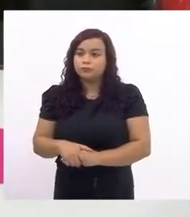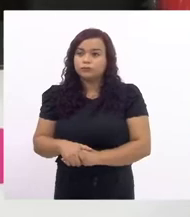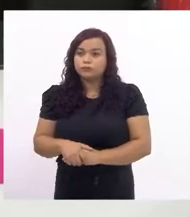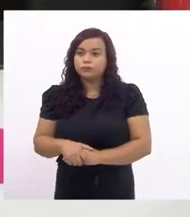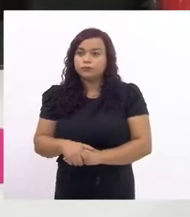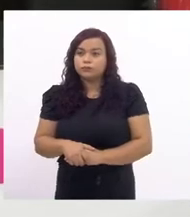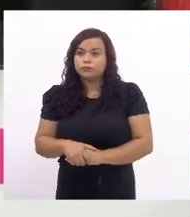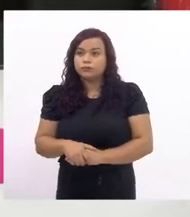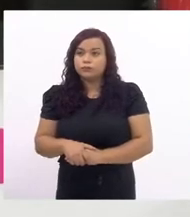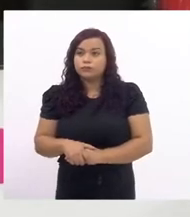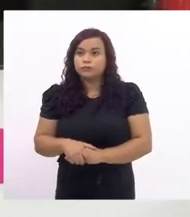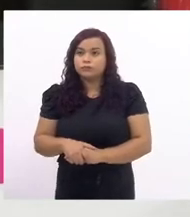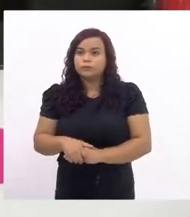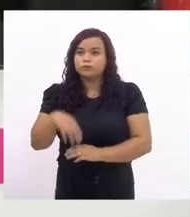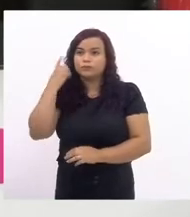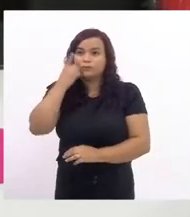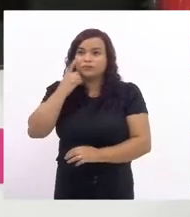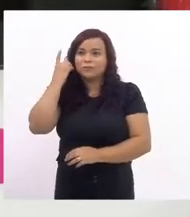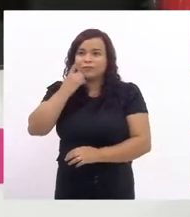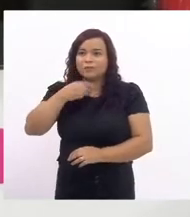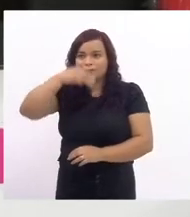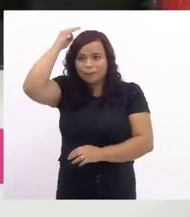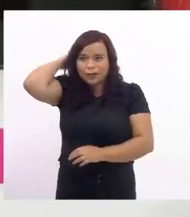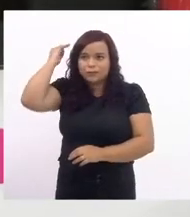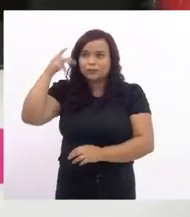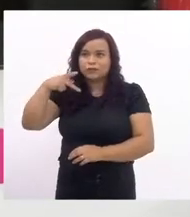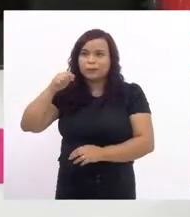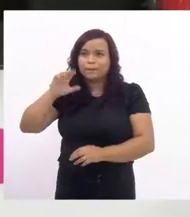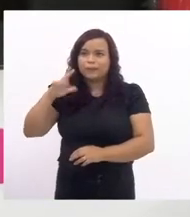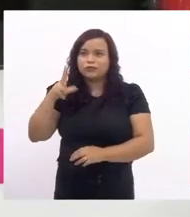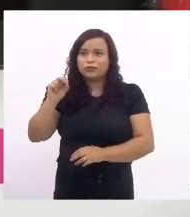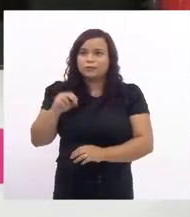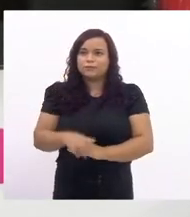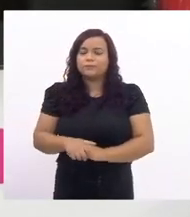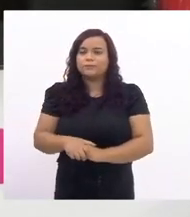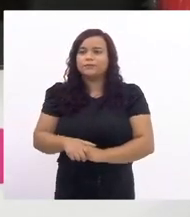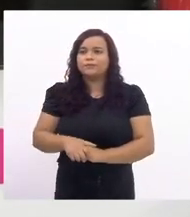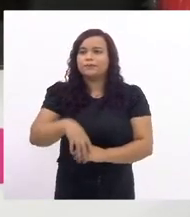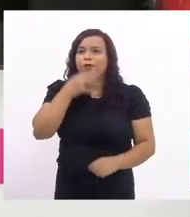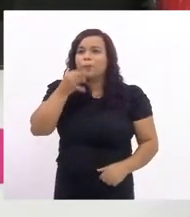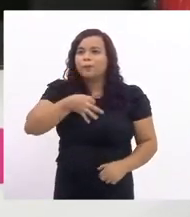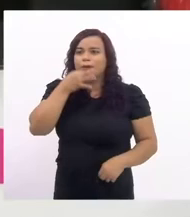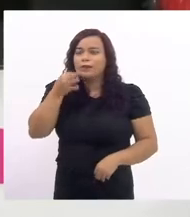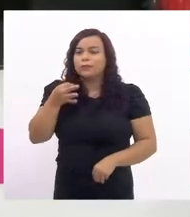deputado Márcio Pacheco emitir parecer